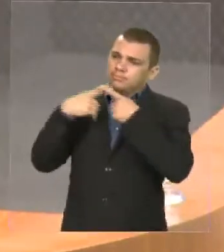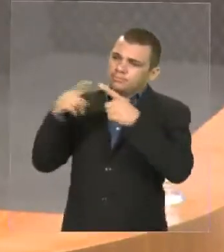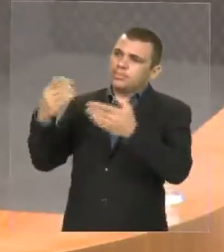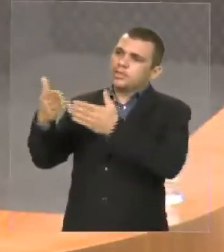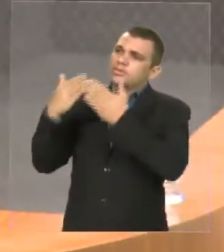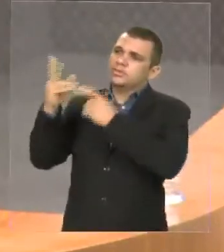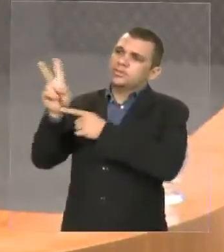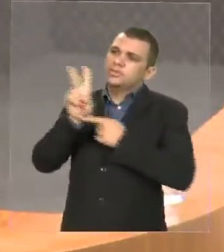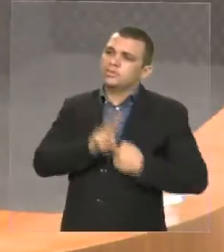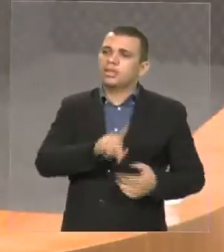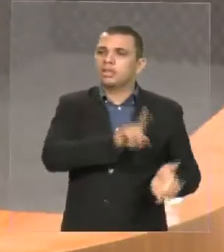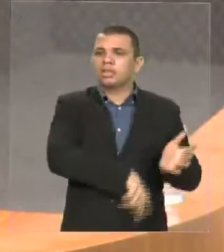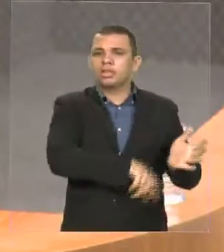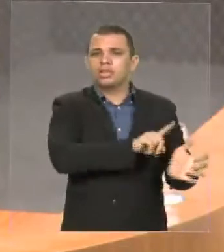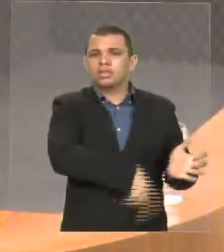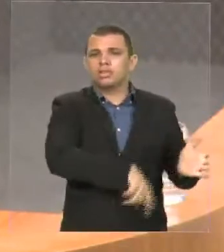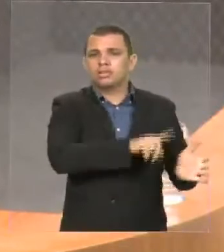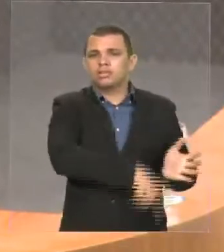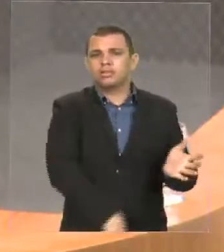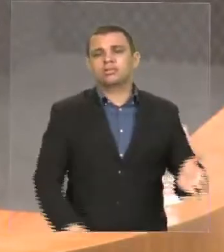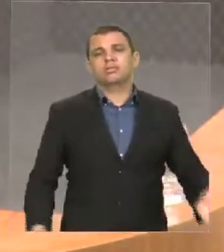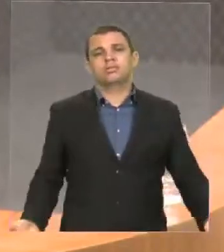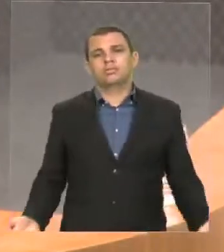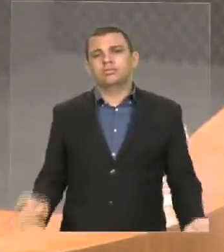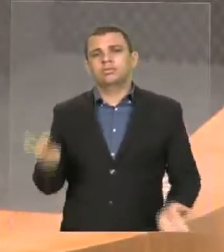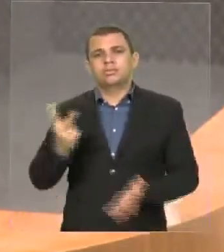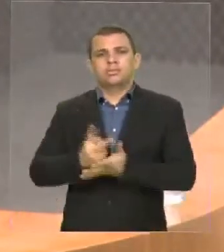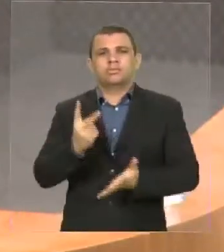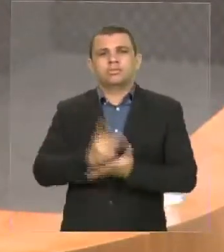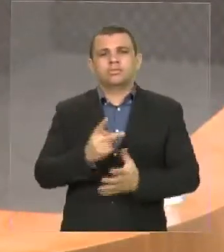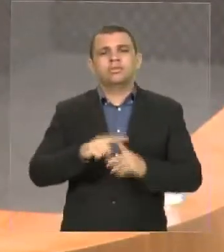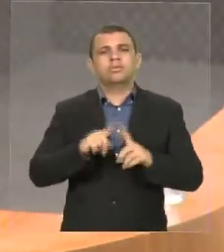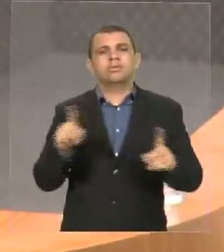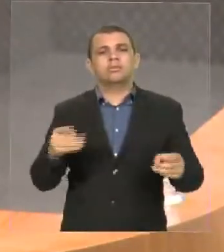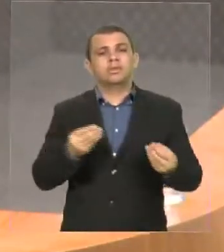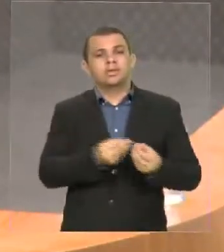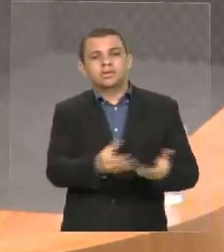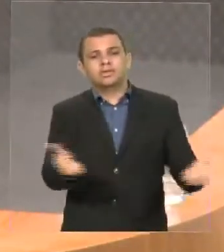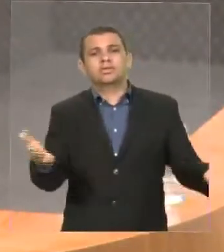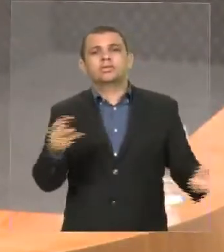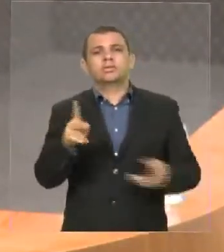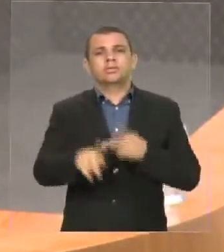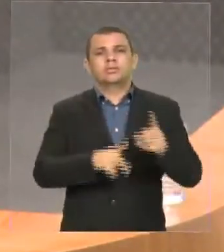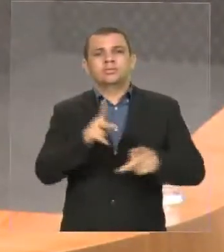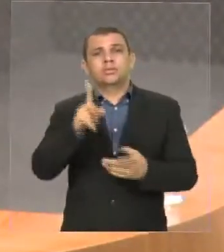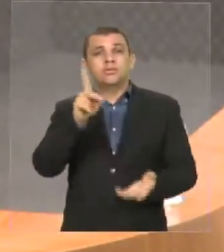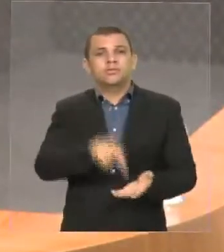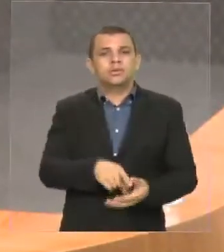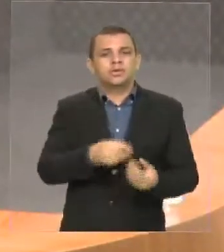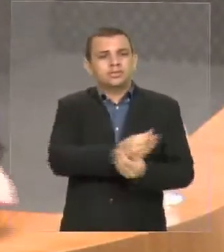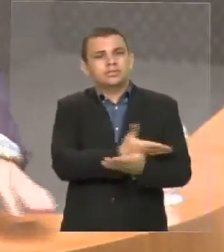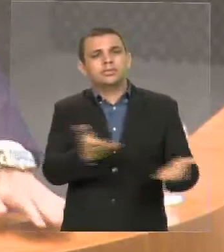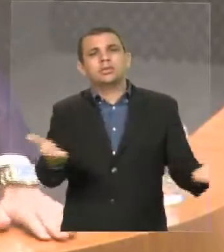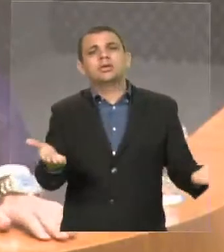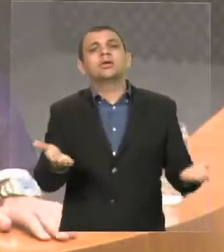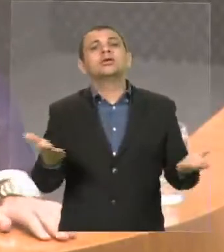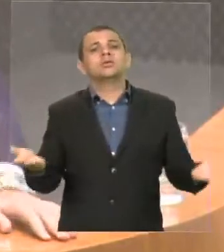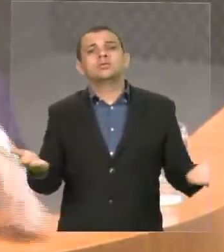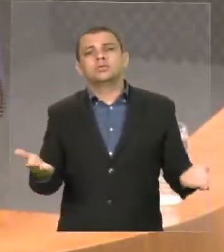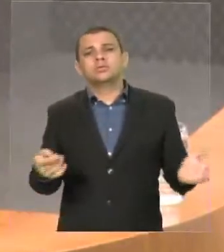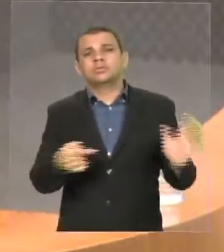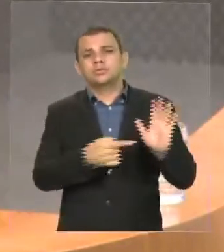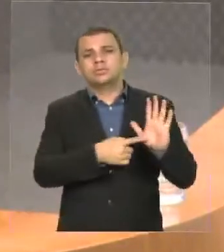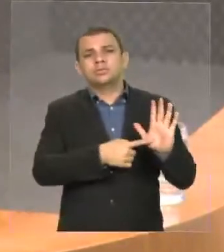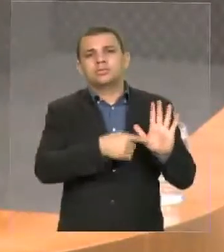chororô é o tempo todo. Mas cadê os benefícios reais que essa peça orçamentária está nos